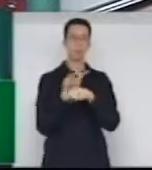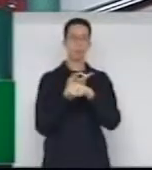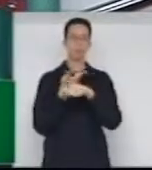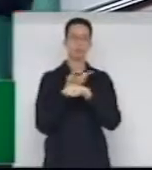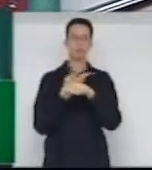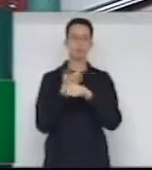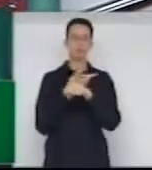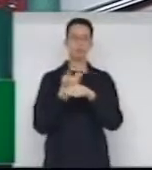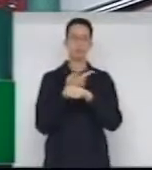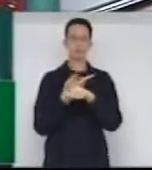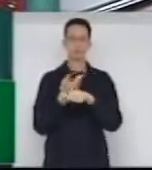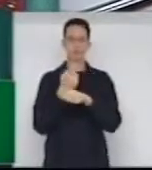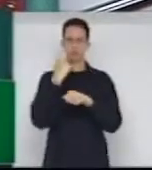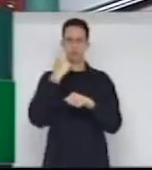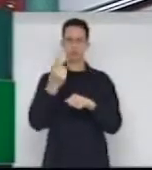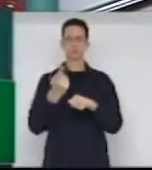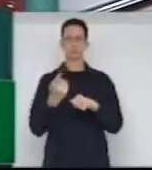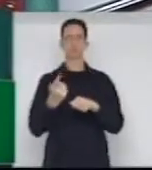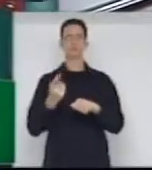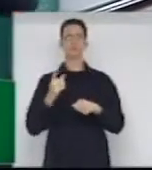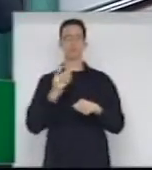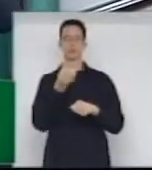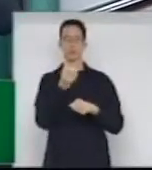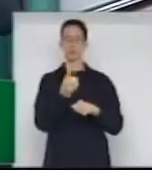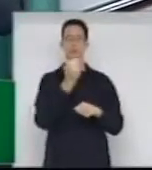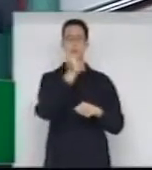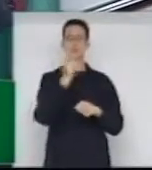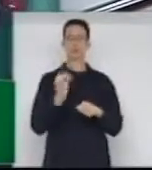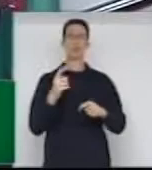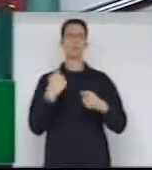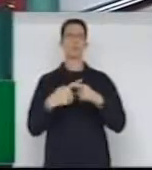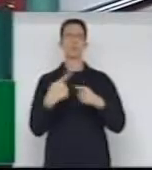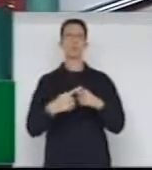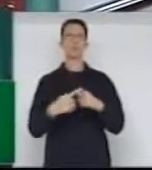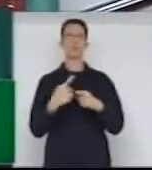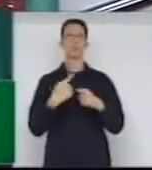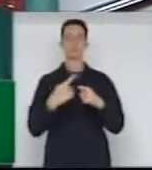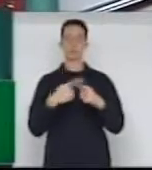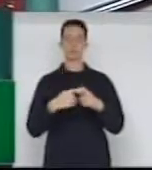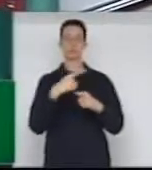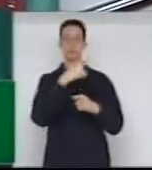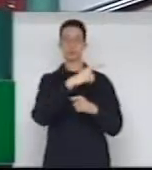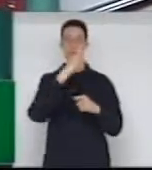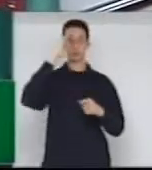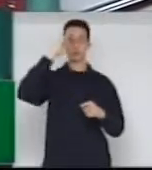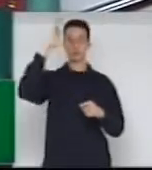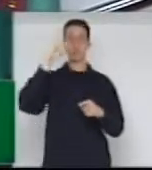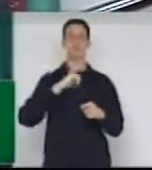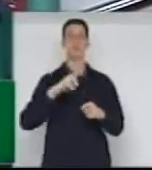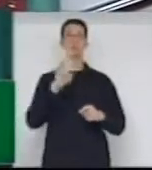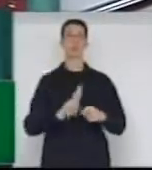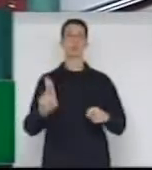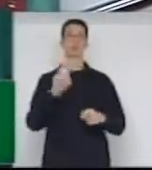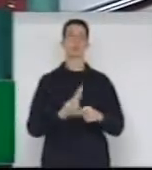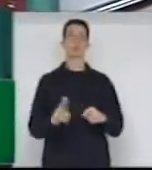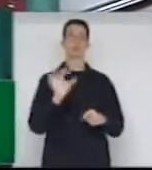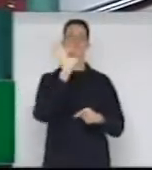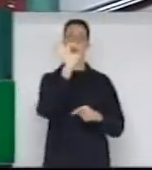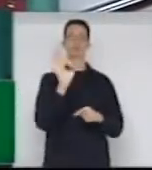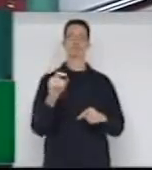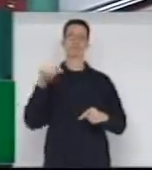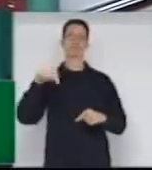esse percentual foi colocado em virtude de que as forças armadas usam esse percentual. Só que